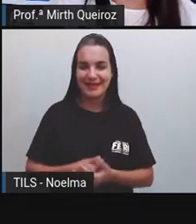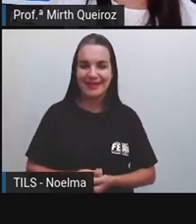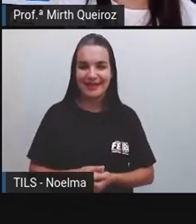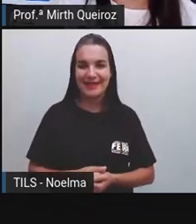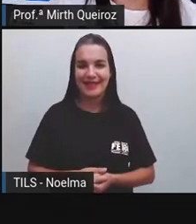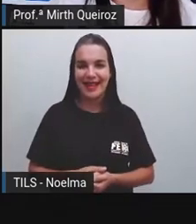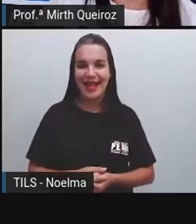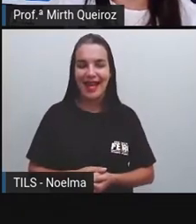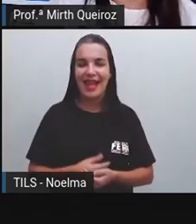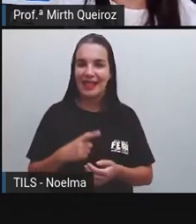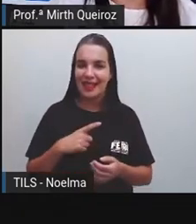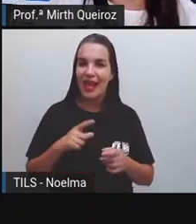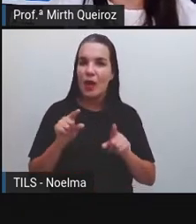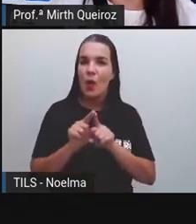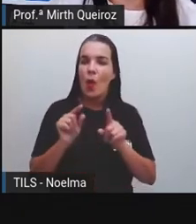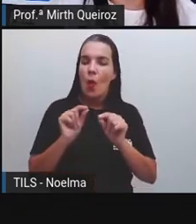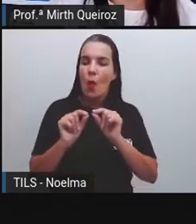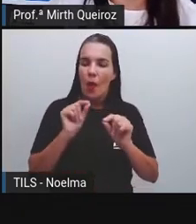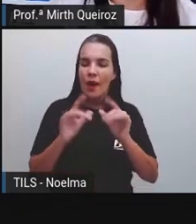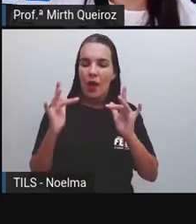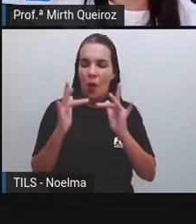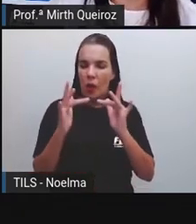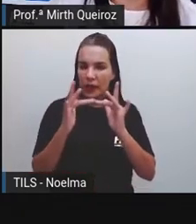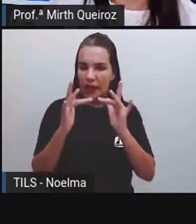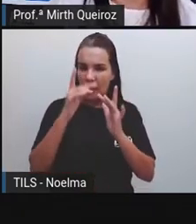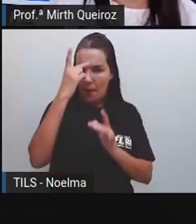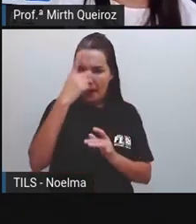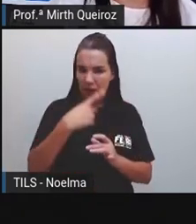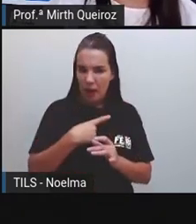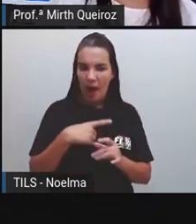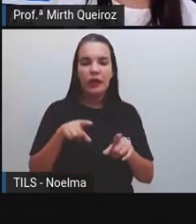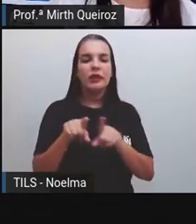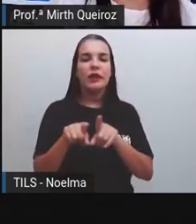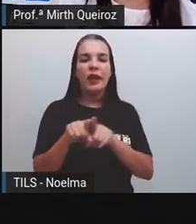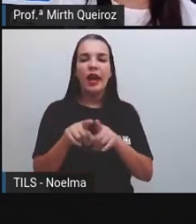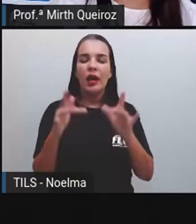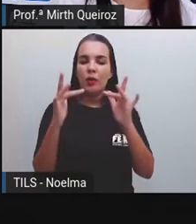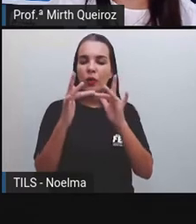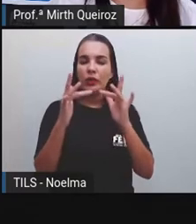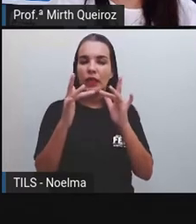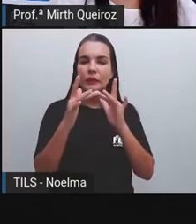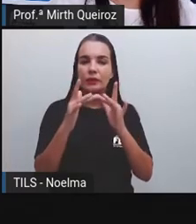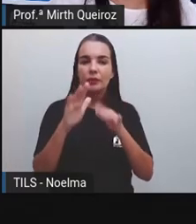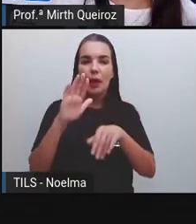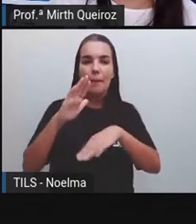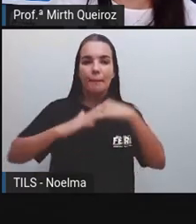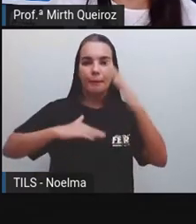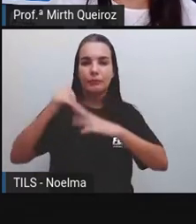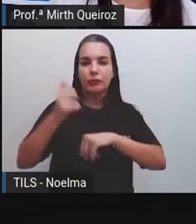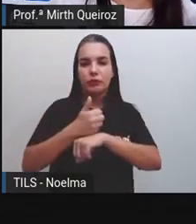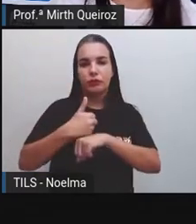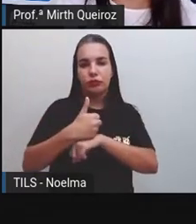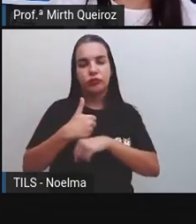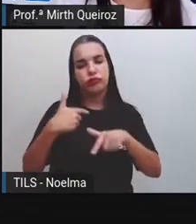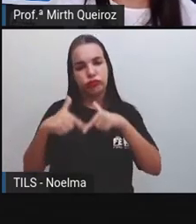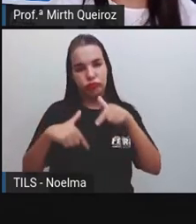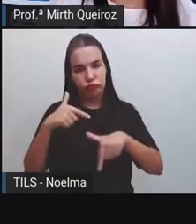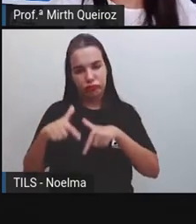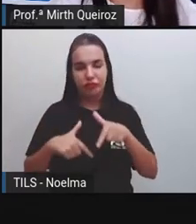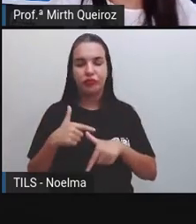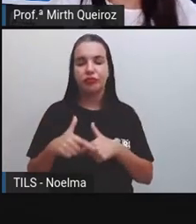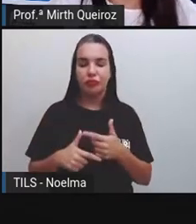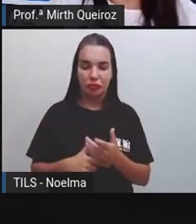Contato pessoal Quanto também Para contato profissional E a partir Desse e-mail Vieram As outras